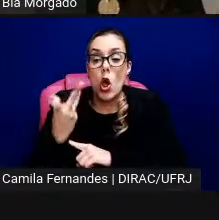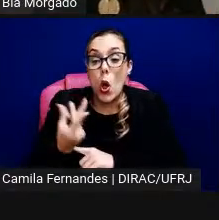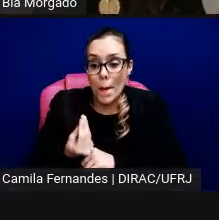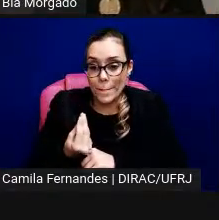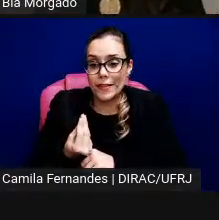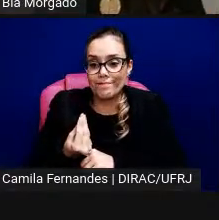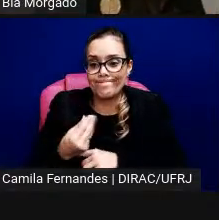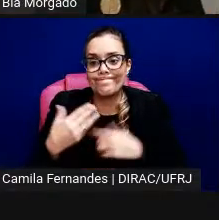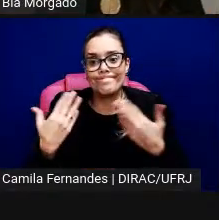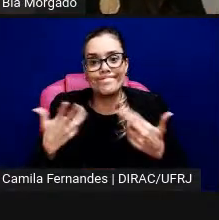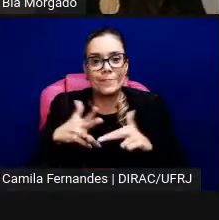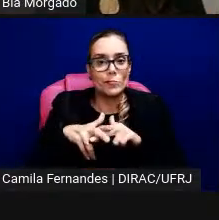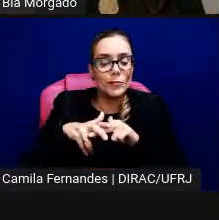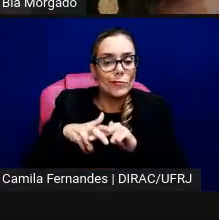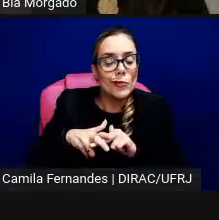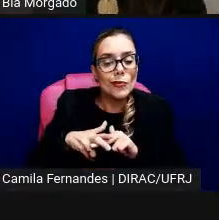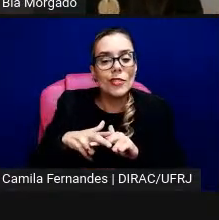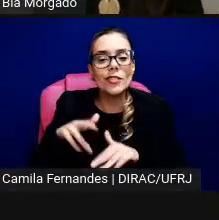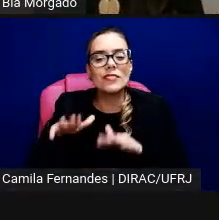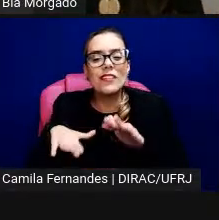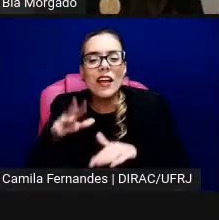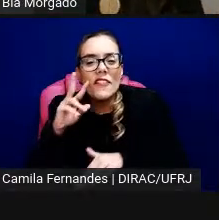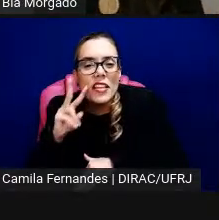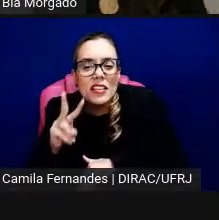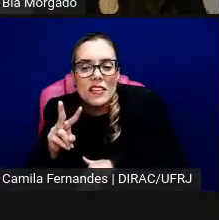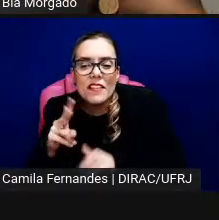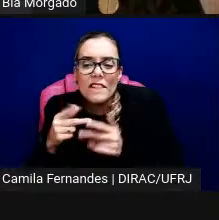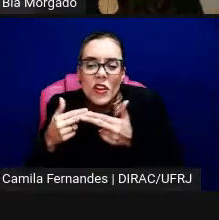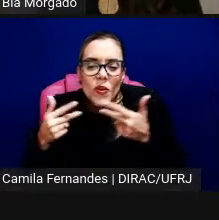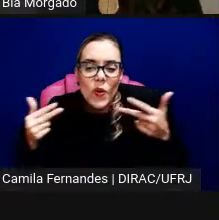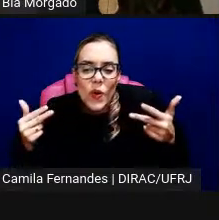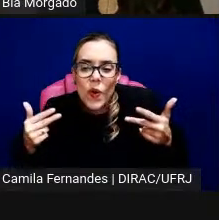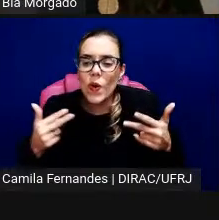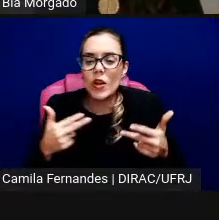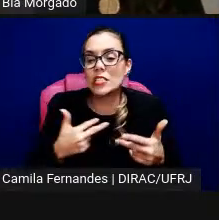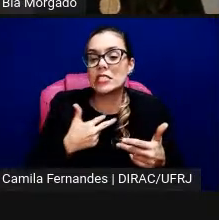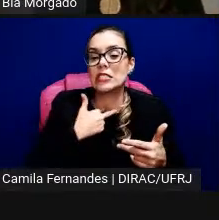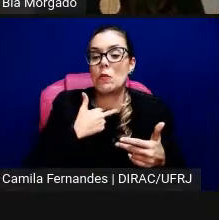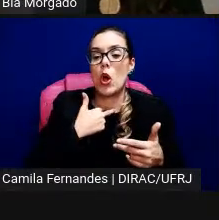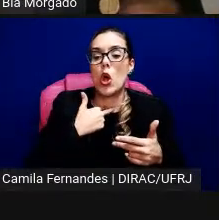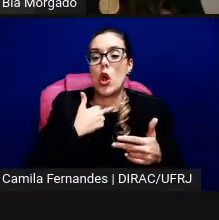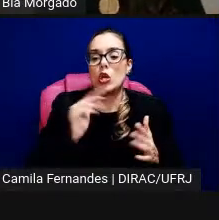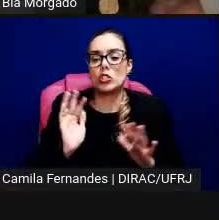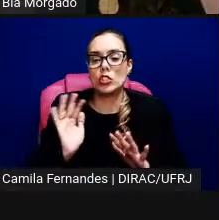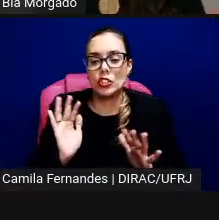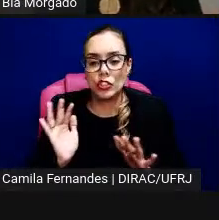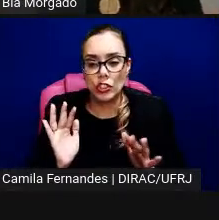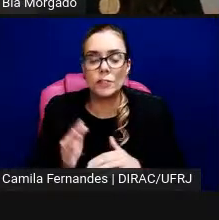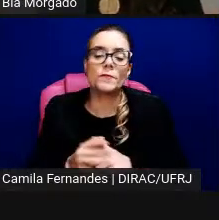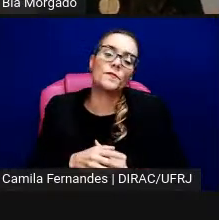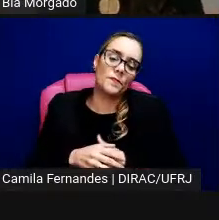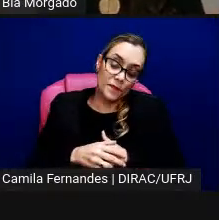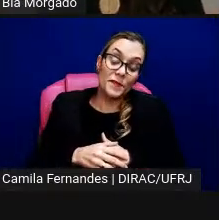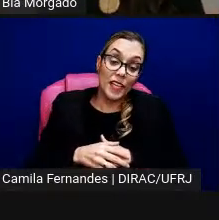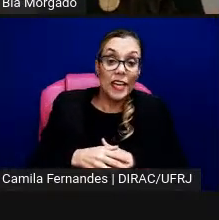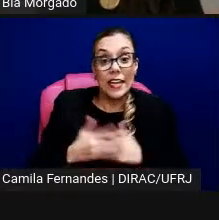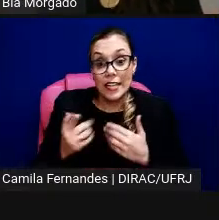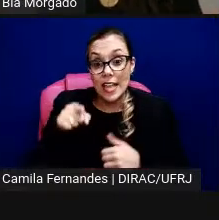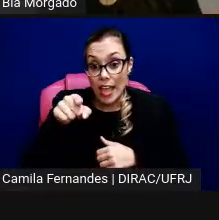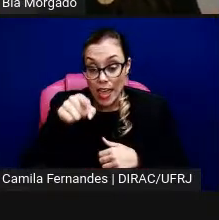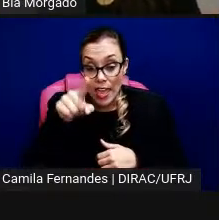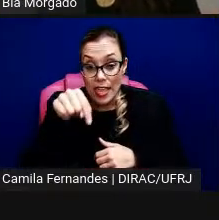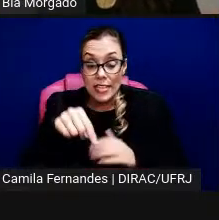invisíveis que eu chamo, não é só não pode mais tocar, principal evento de arte, riquíssimo, documento de Kassel,